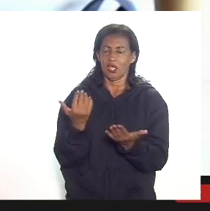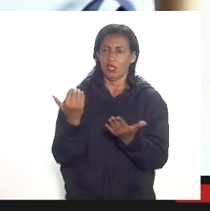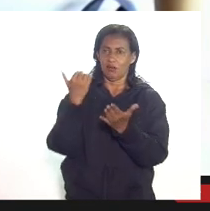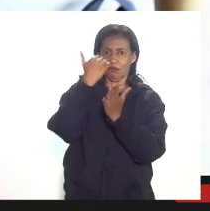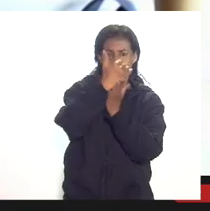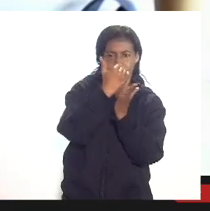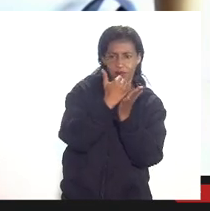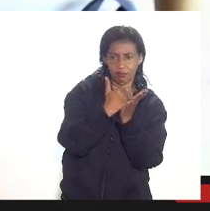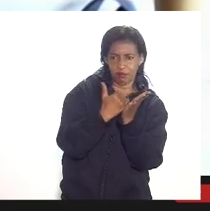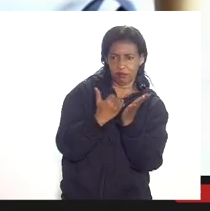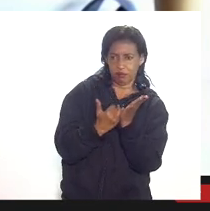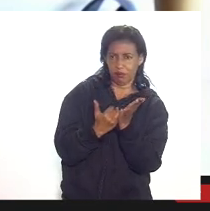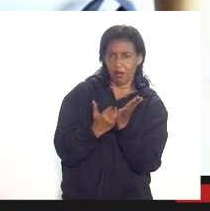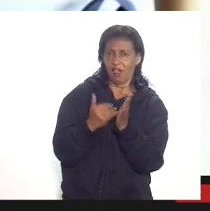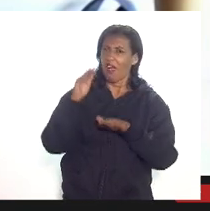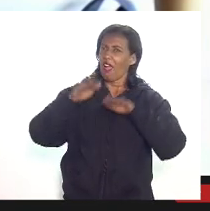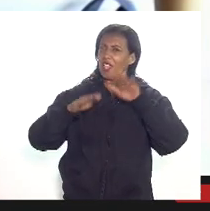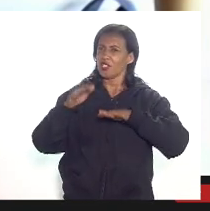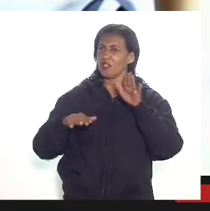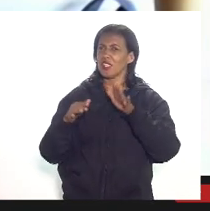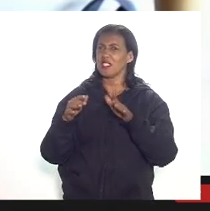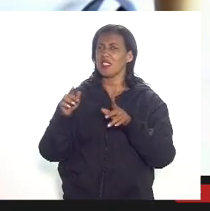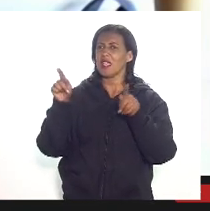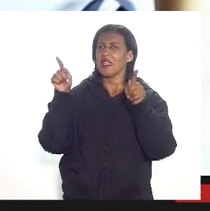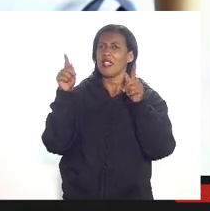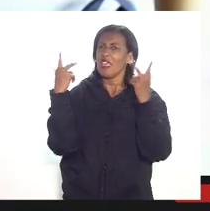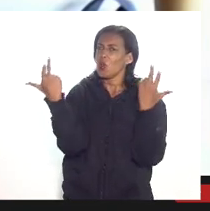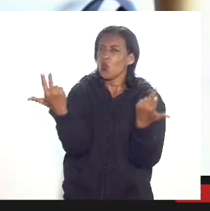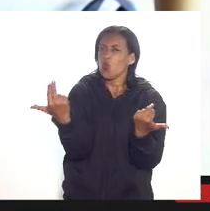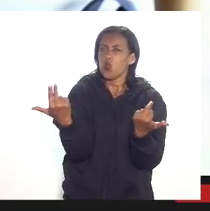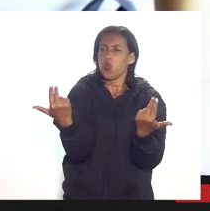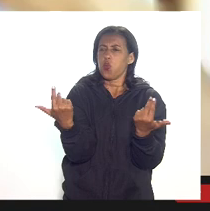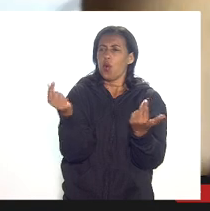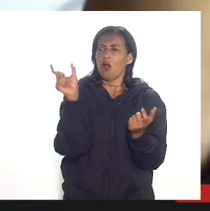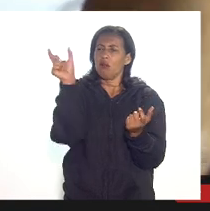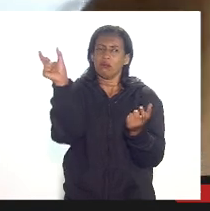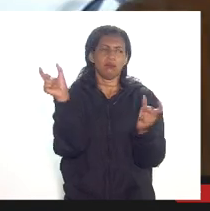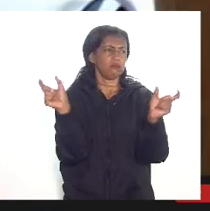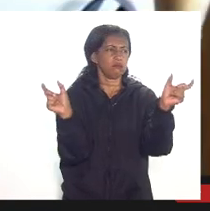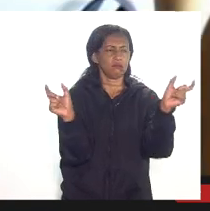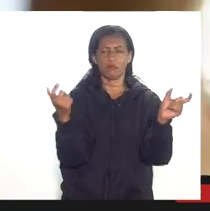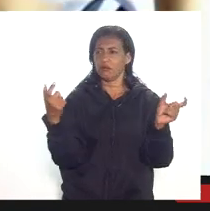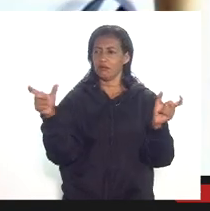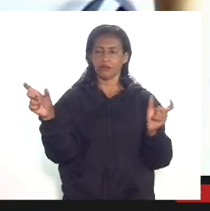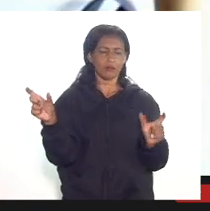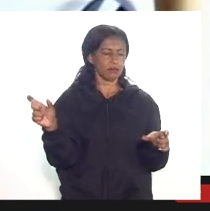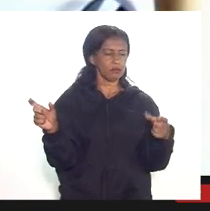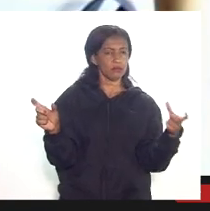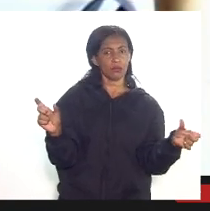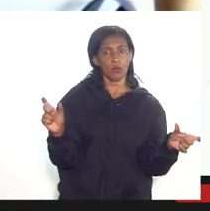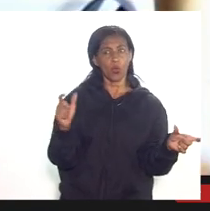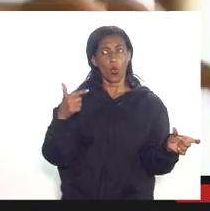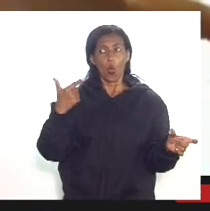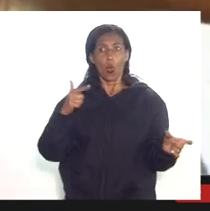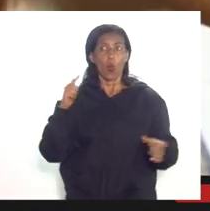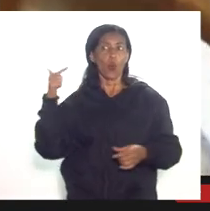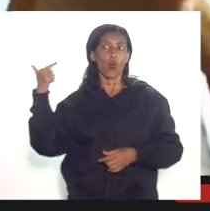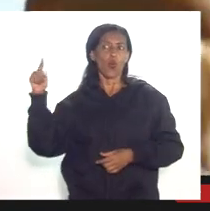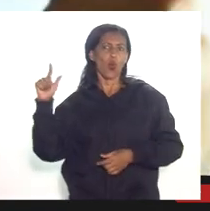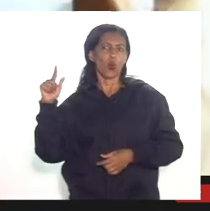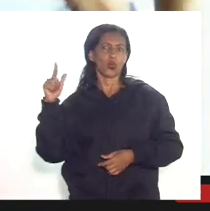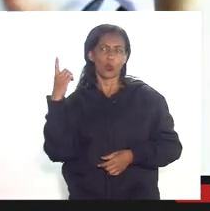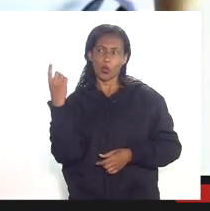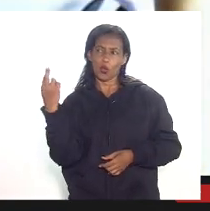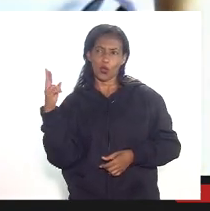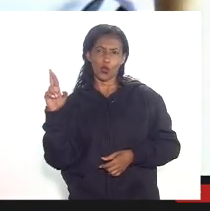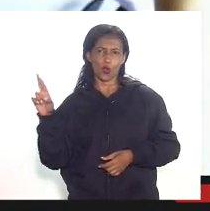são as mesmas que eu estou algumas as mesmas que estão rolando ou até que o doutor Fortunato colocou então a gente vai precisar